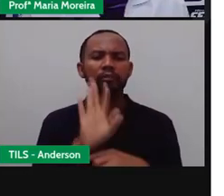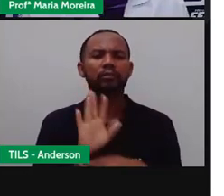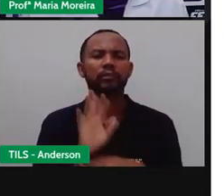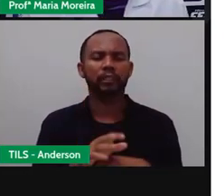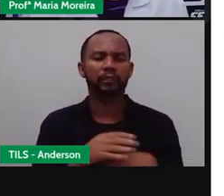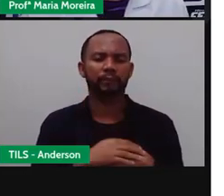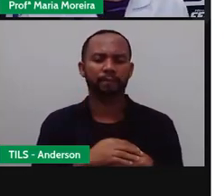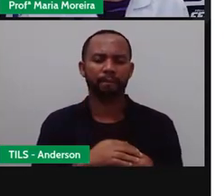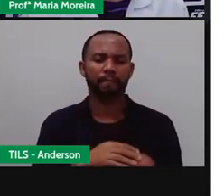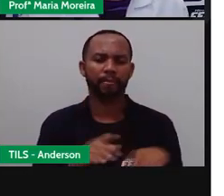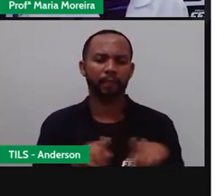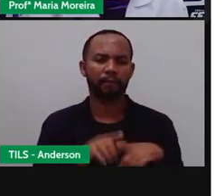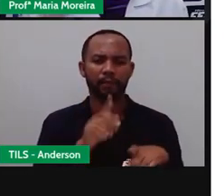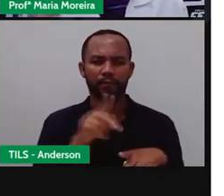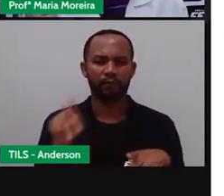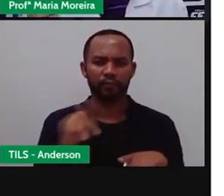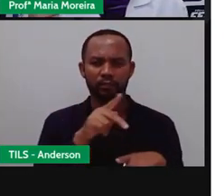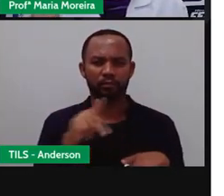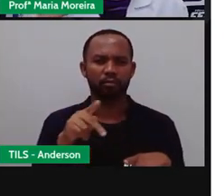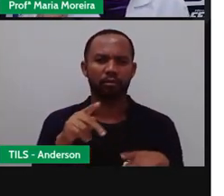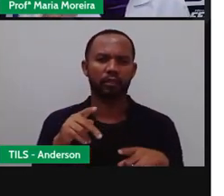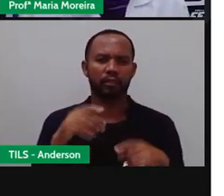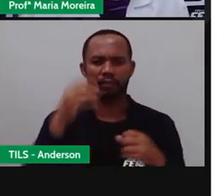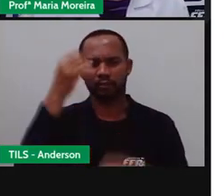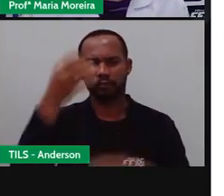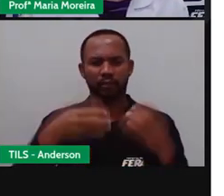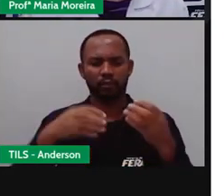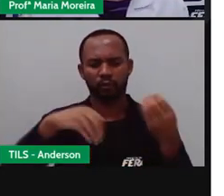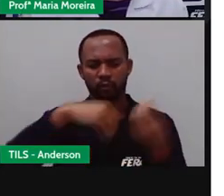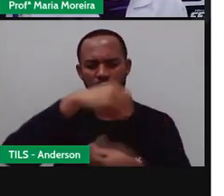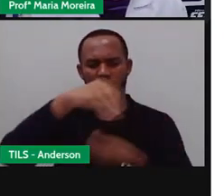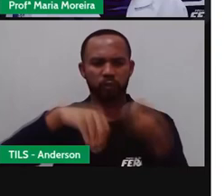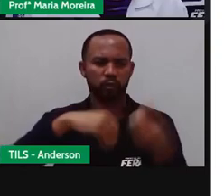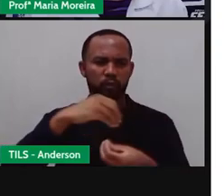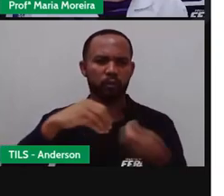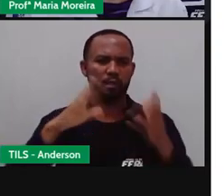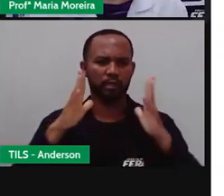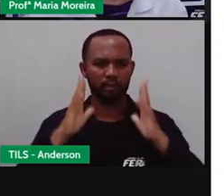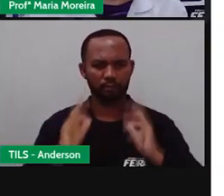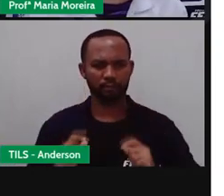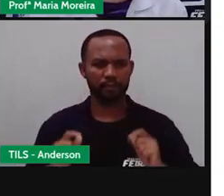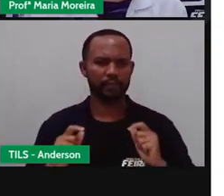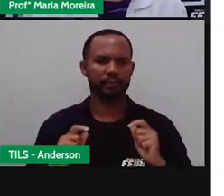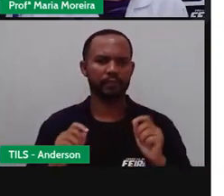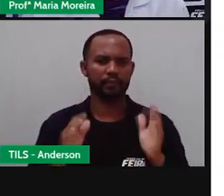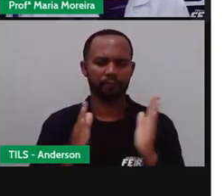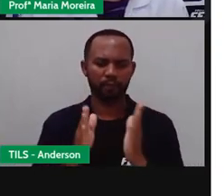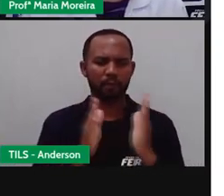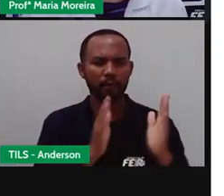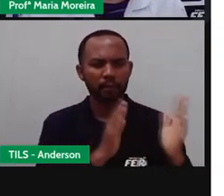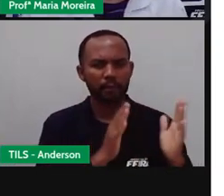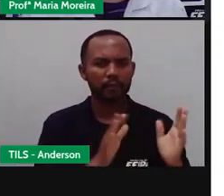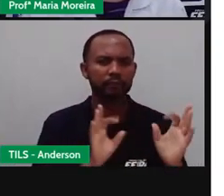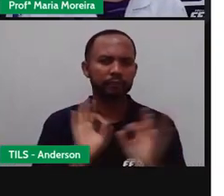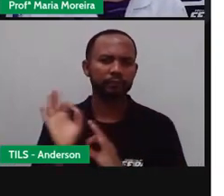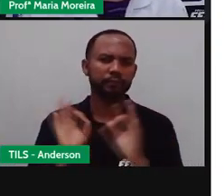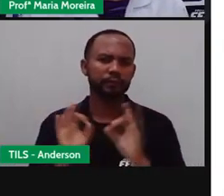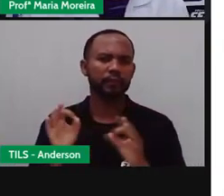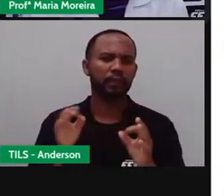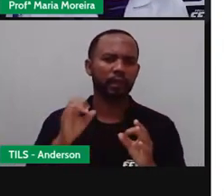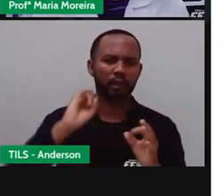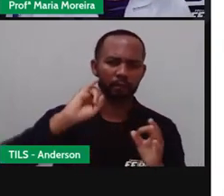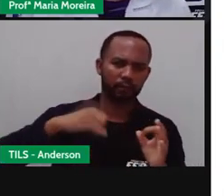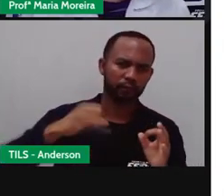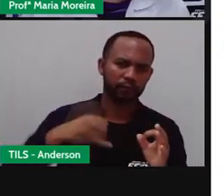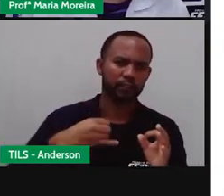A Pró falou Sobre coleta seletiva Não foi isso? A Pró falou Sobre reutilizar Sobre reciclar Sobre reaproveitar